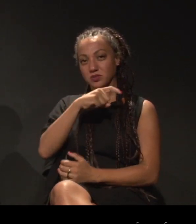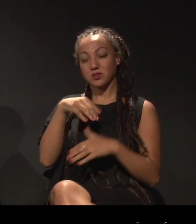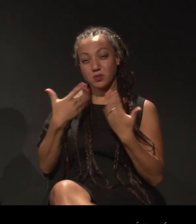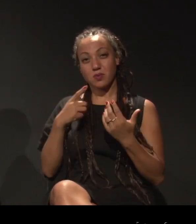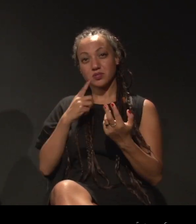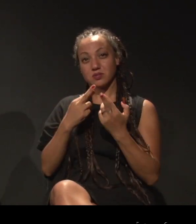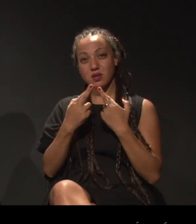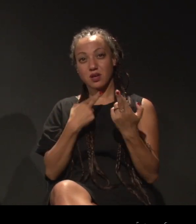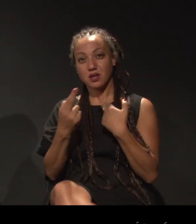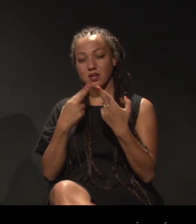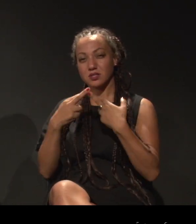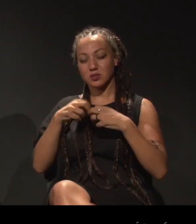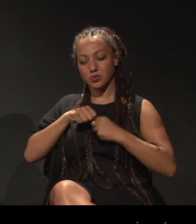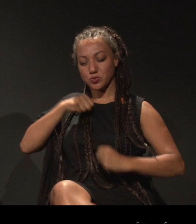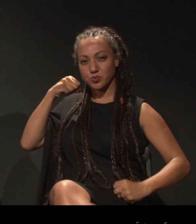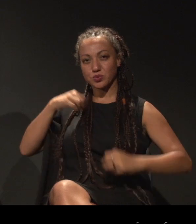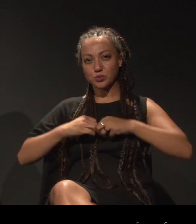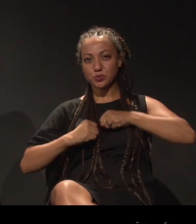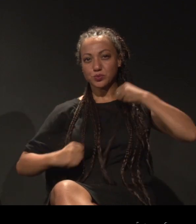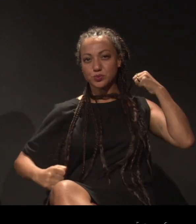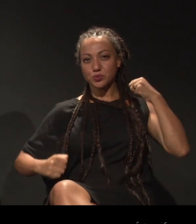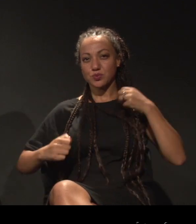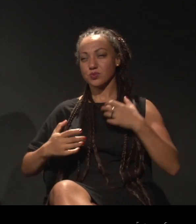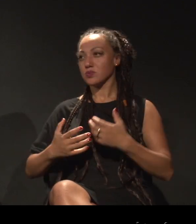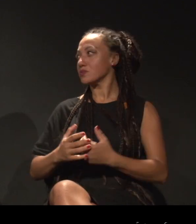A carne, né?